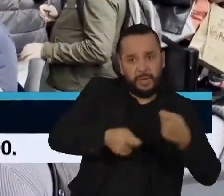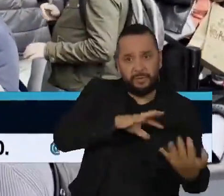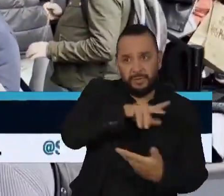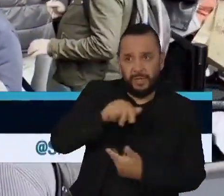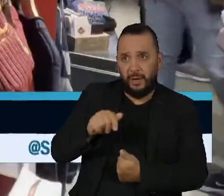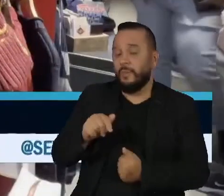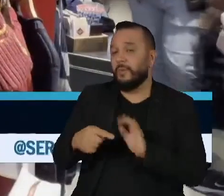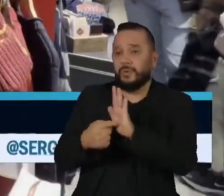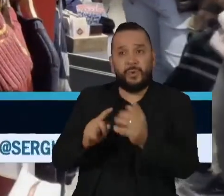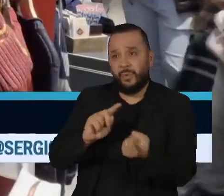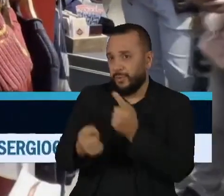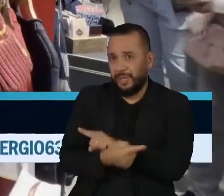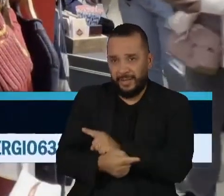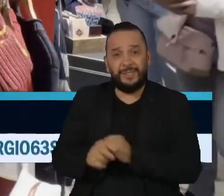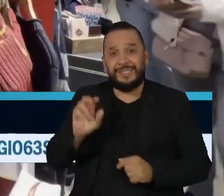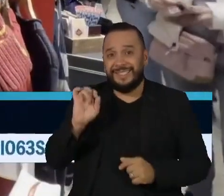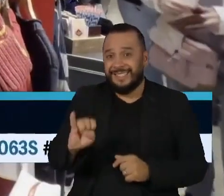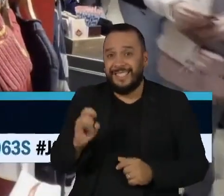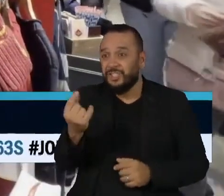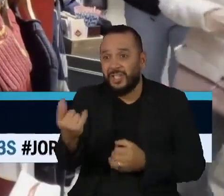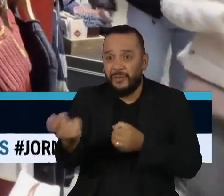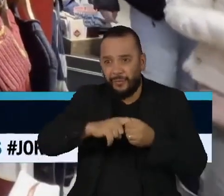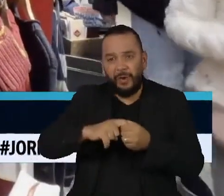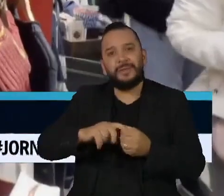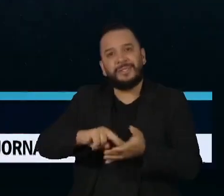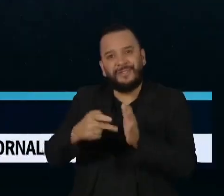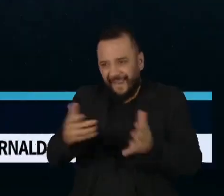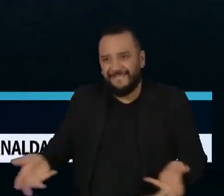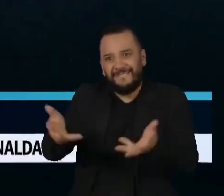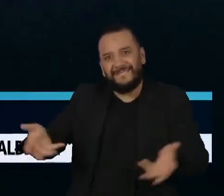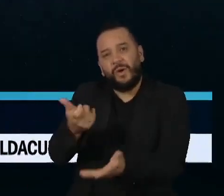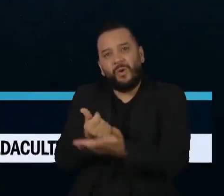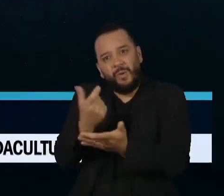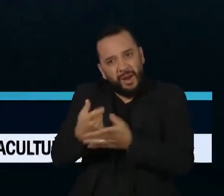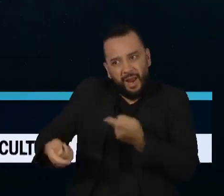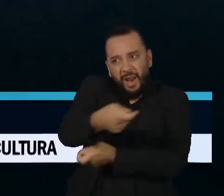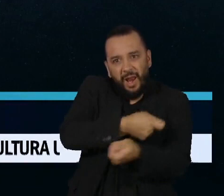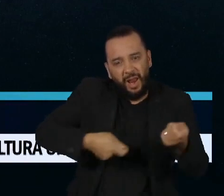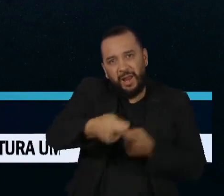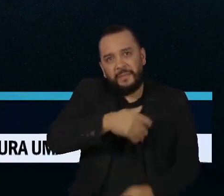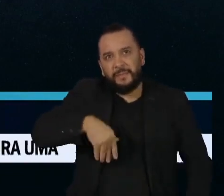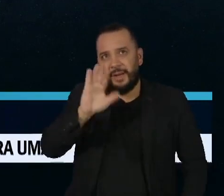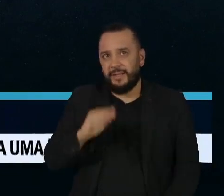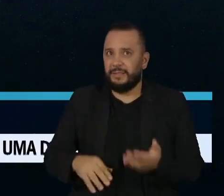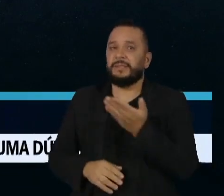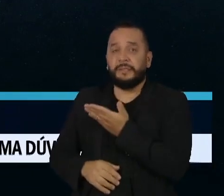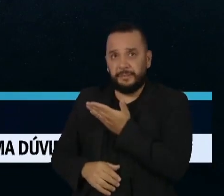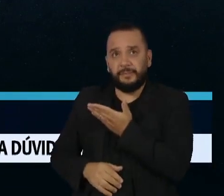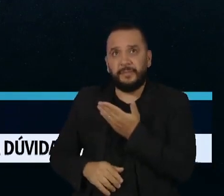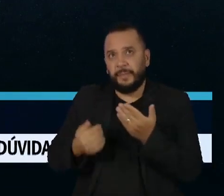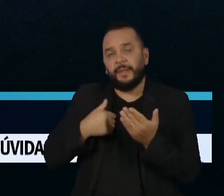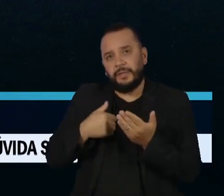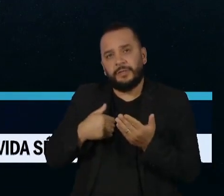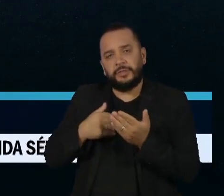mostrou o contrário. O reembolso seria uma forma de atrair mais turistas. Esta semana, o tabloide britânico Daily Mail lançou a